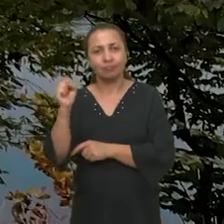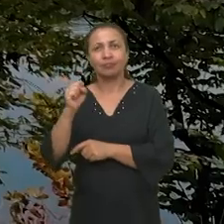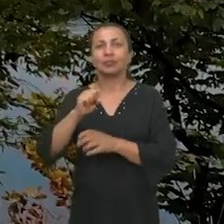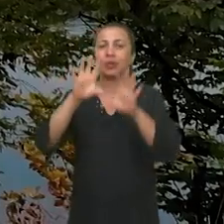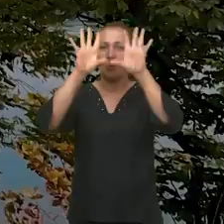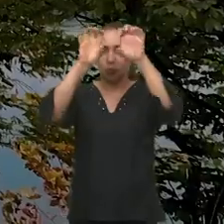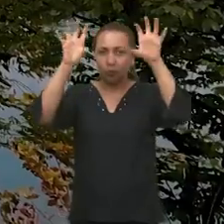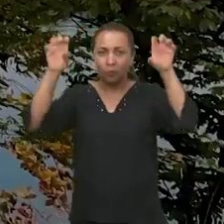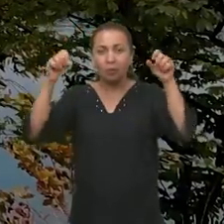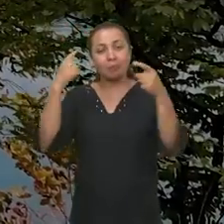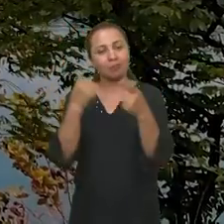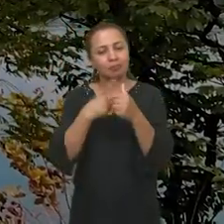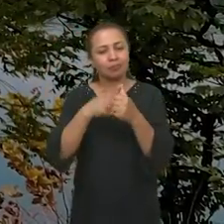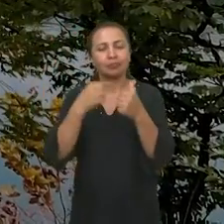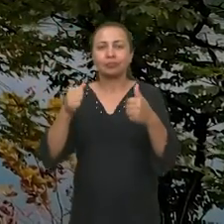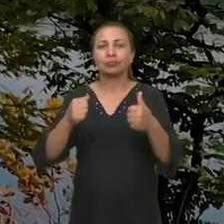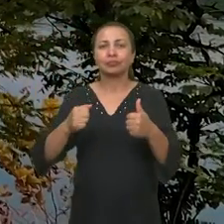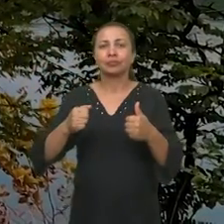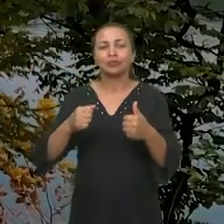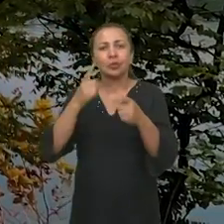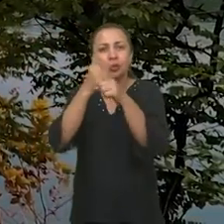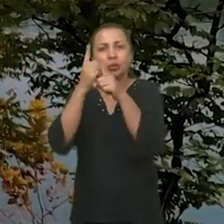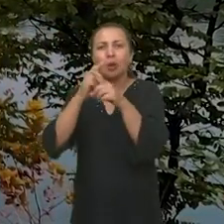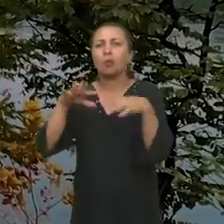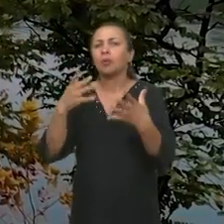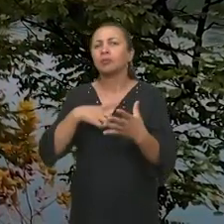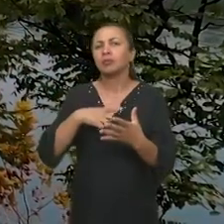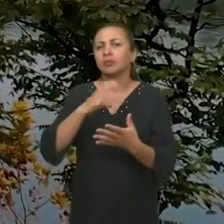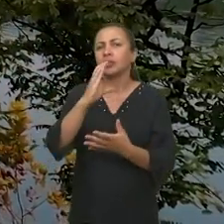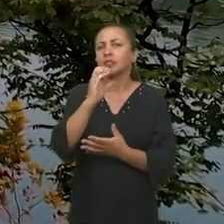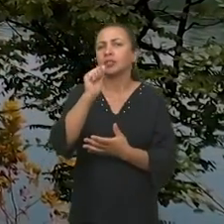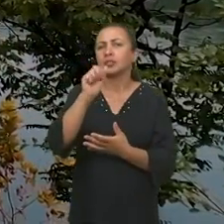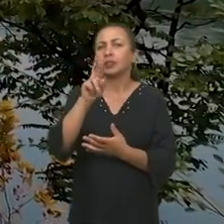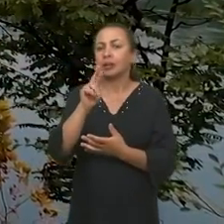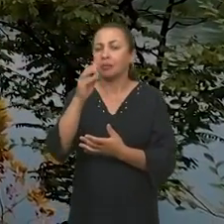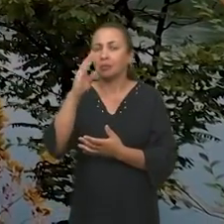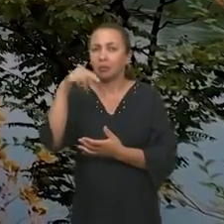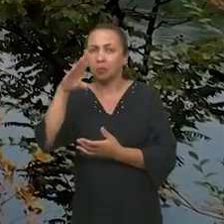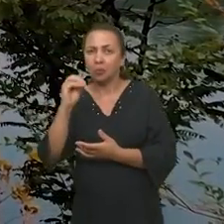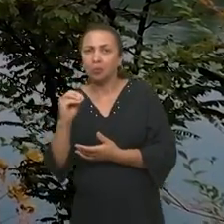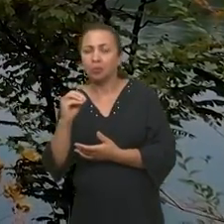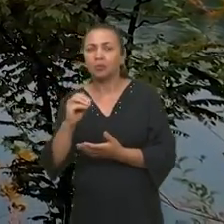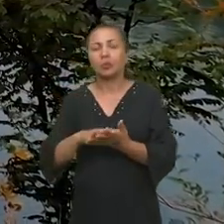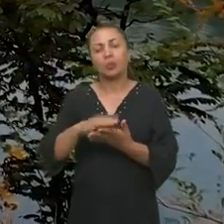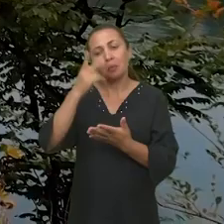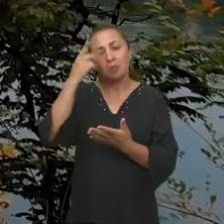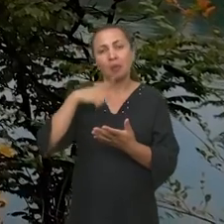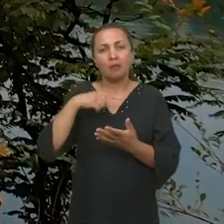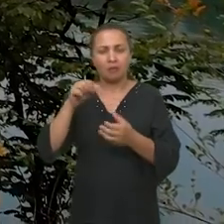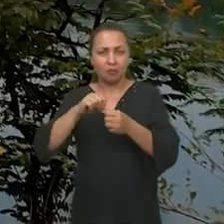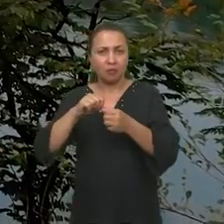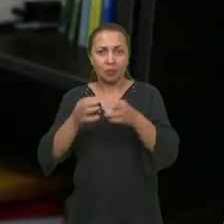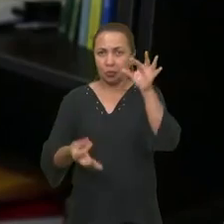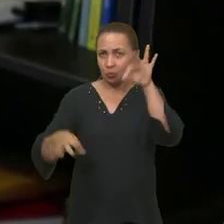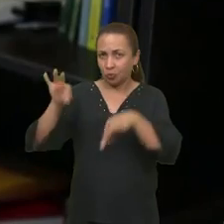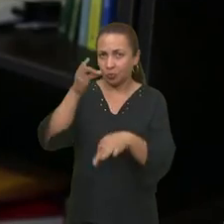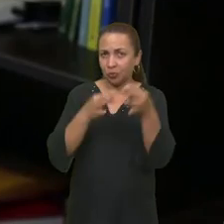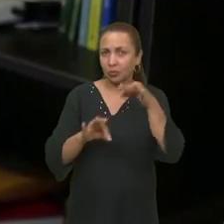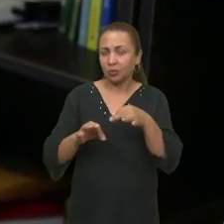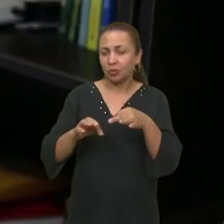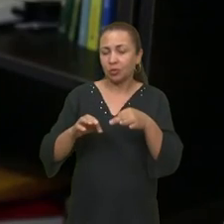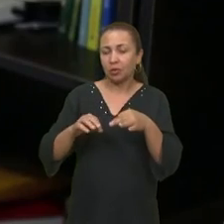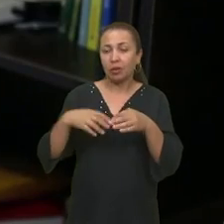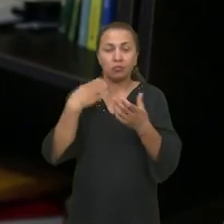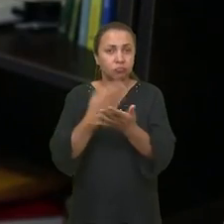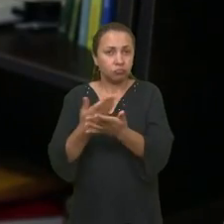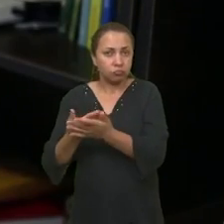a gente, primeiro, tem que identificar quanto que tem de carbono no ambiente. Então, essa é uma das coisas que a gente faz no laboratório. Durante